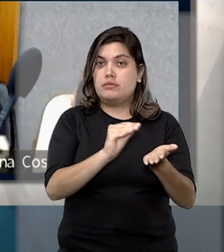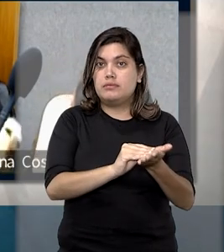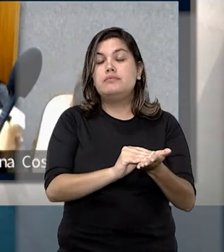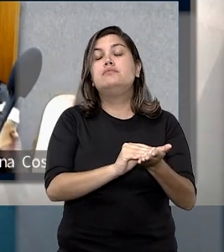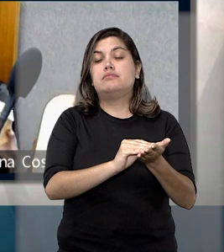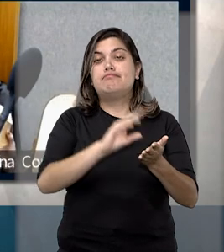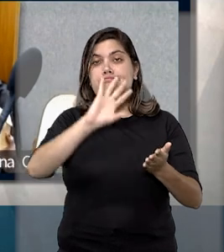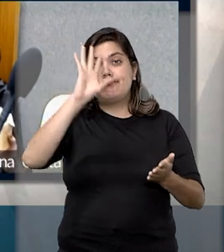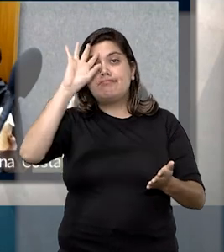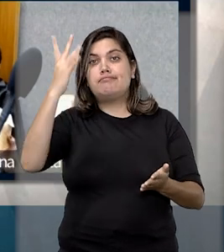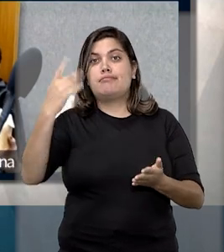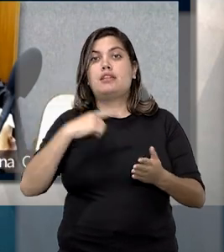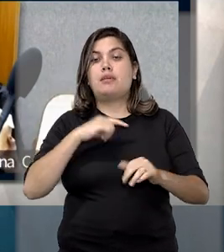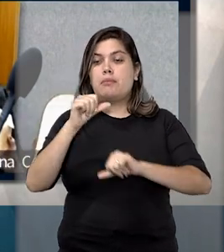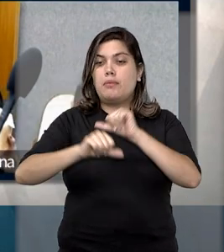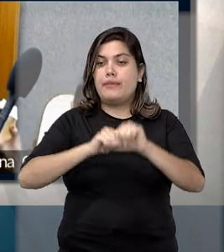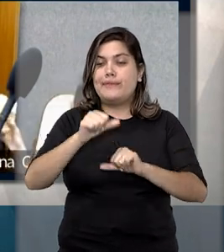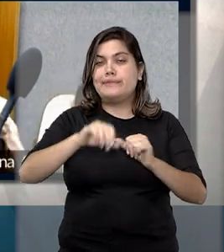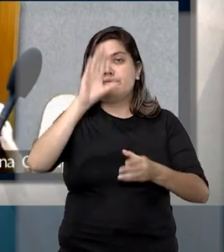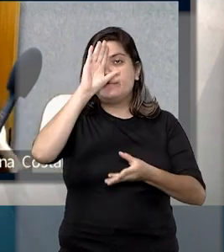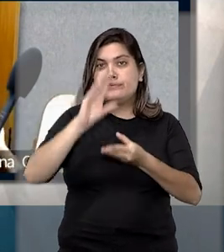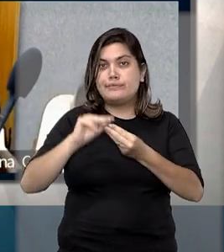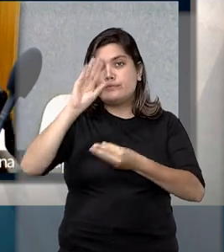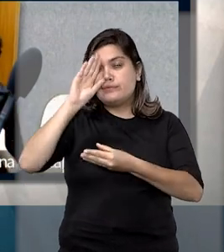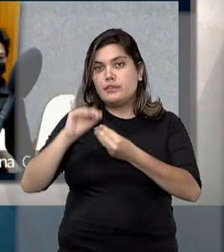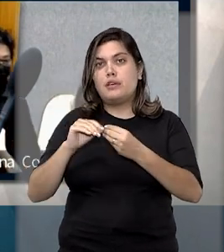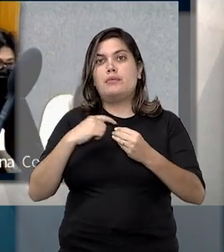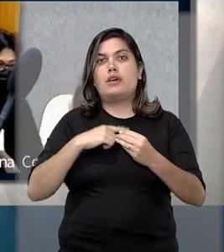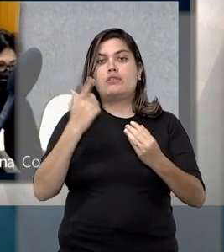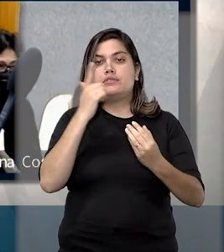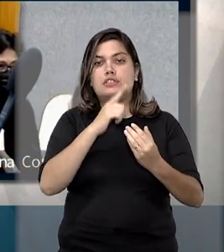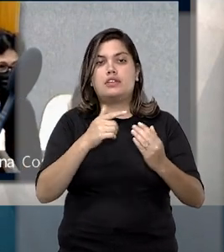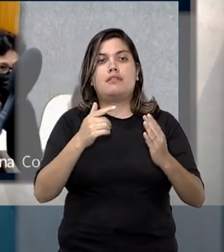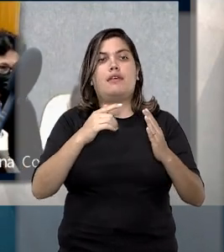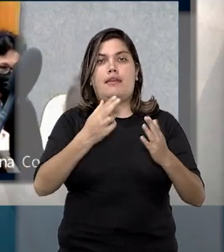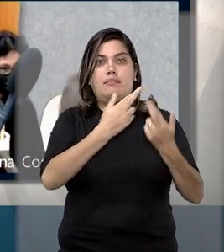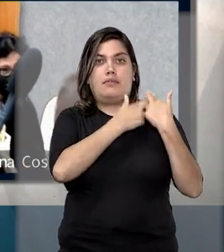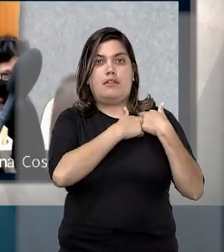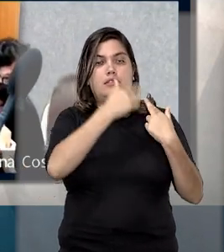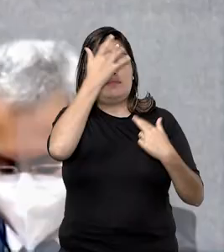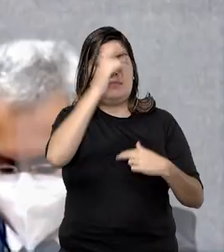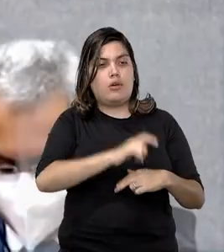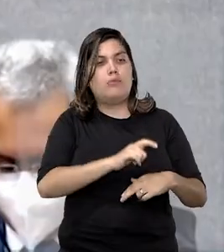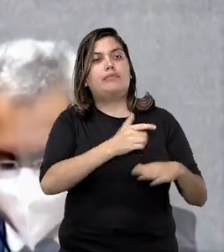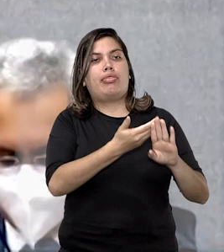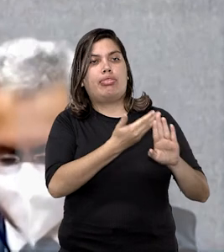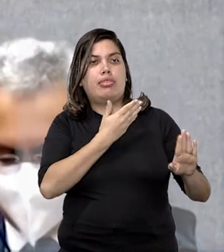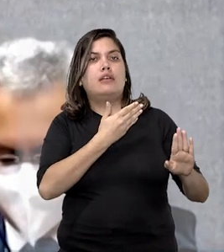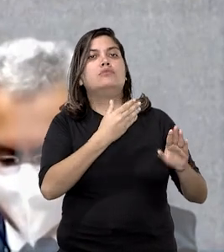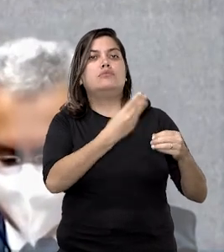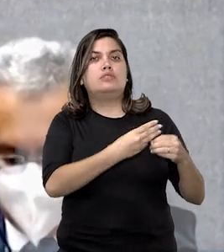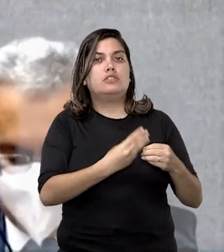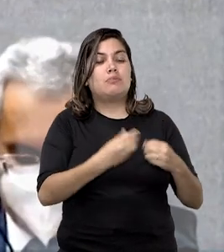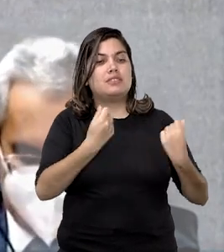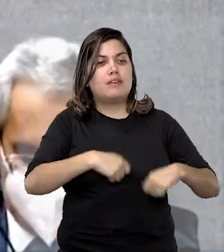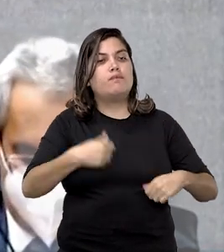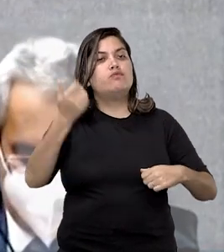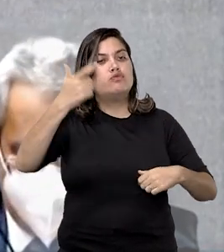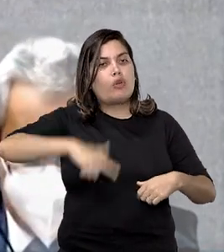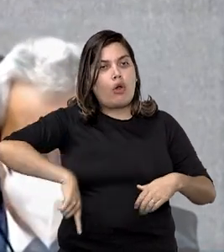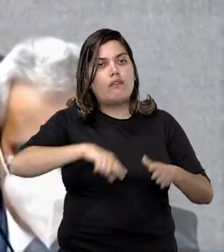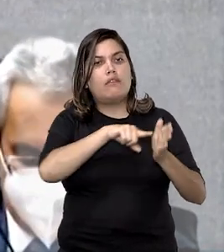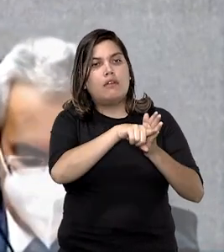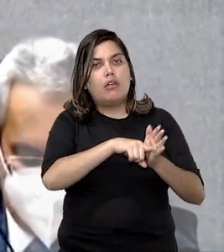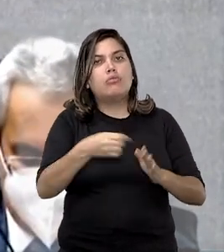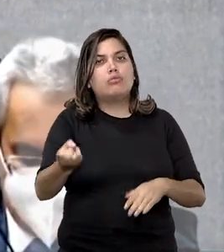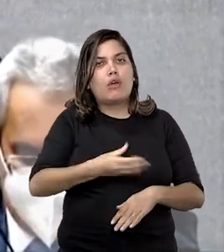ministro, a eventual alteração dessas conclusões, para afastar a responsabilidade do município, demandaria novo exame de fatos